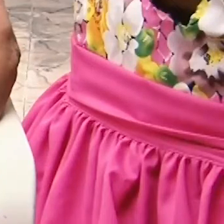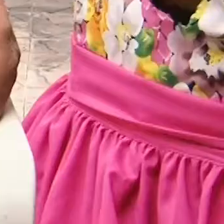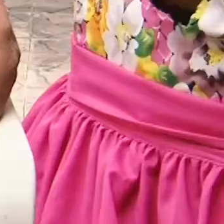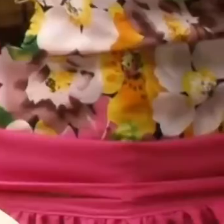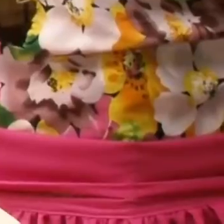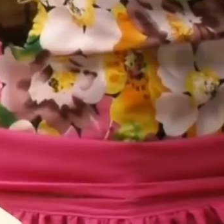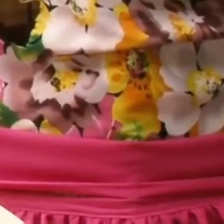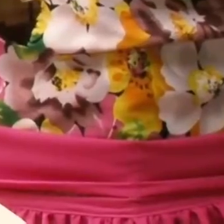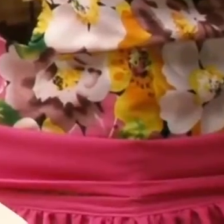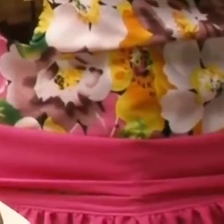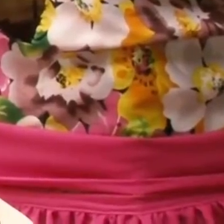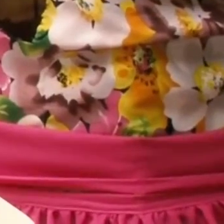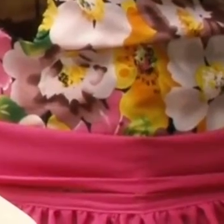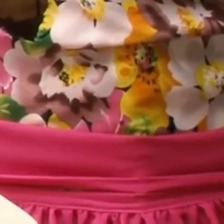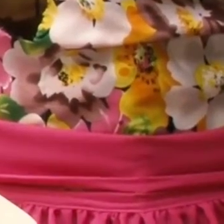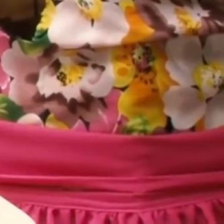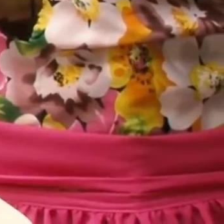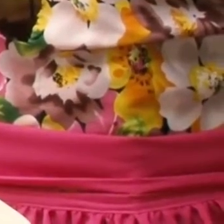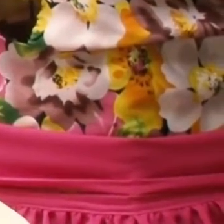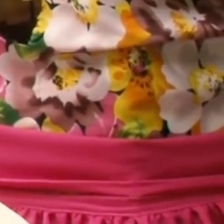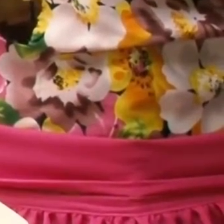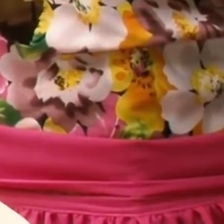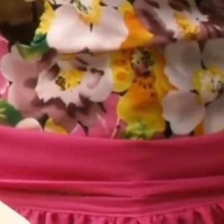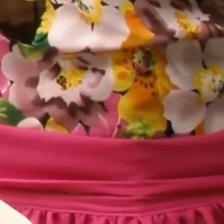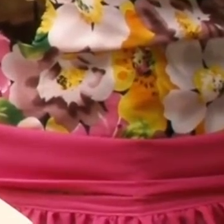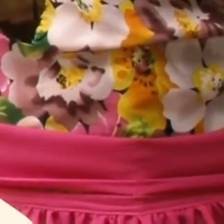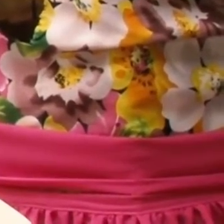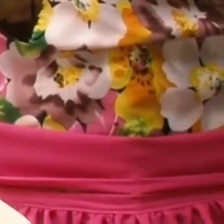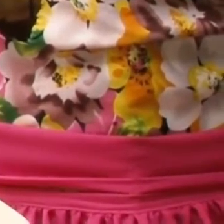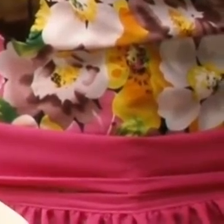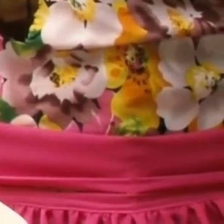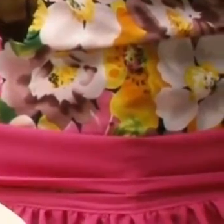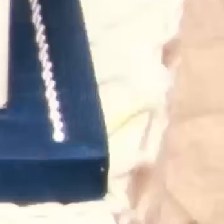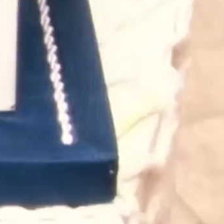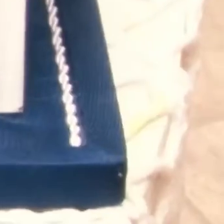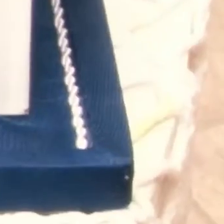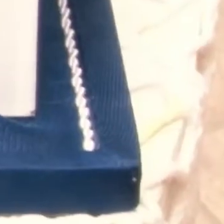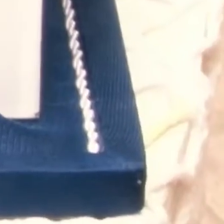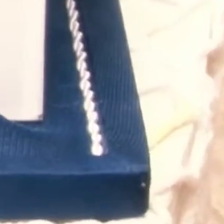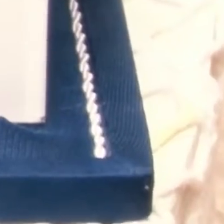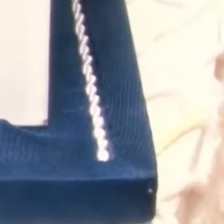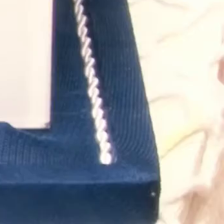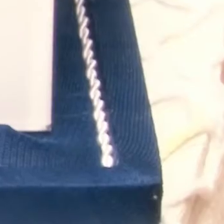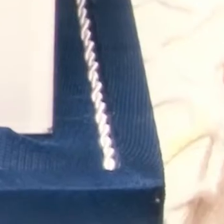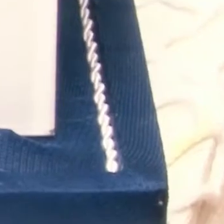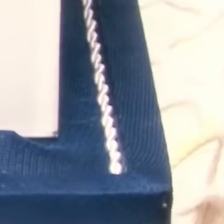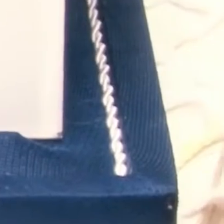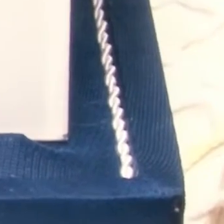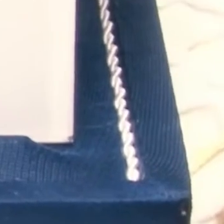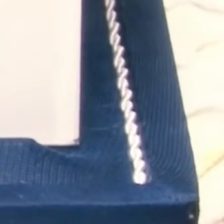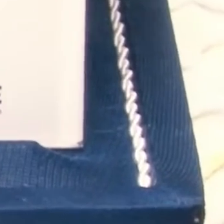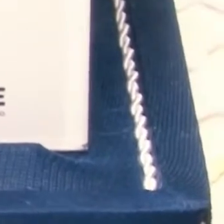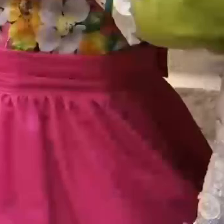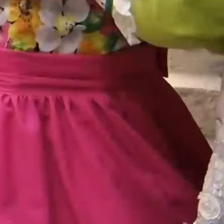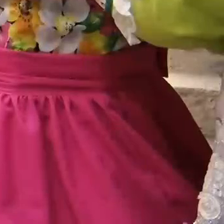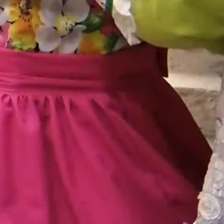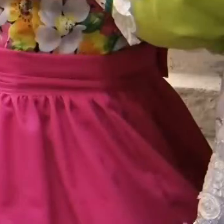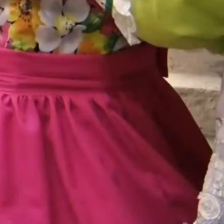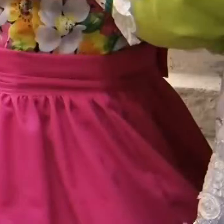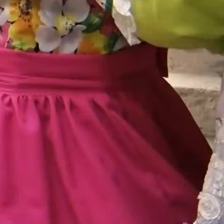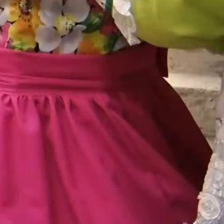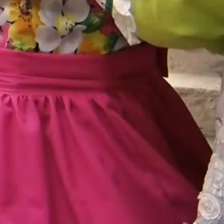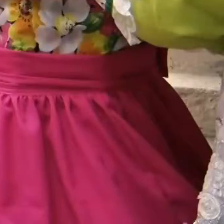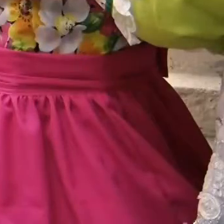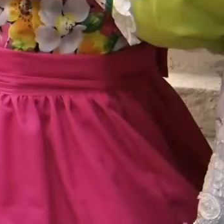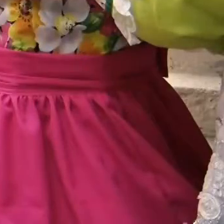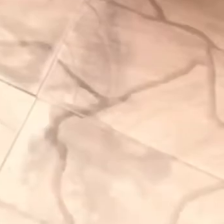anos. Eu fiz o grupo depois de casada e depois de sete filhos que eu tinha. Eu gosto muito do São João, eu tinha abandonado